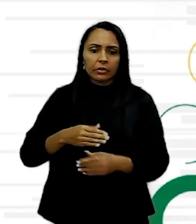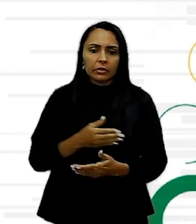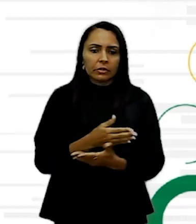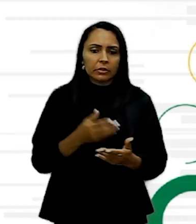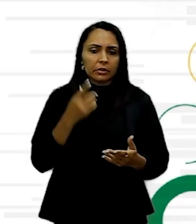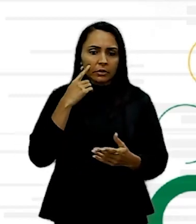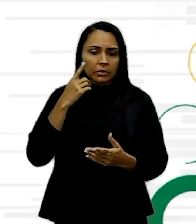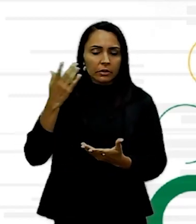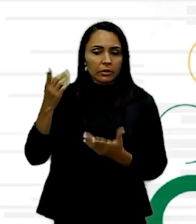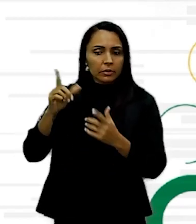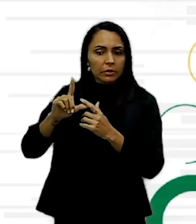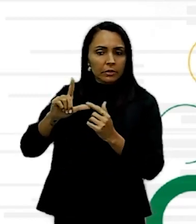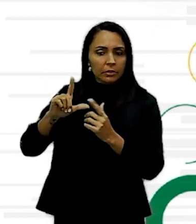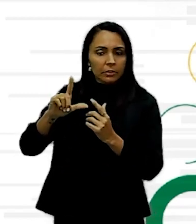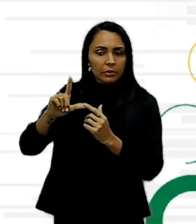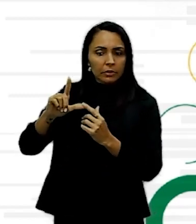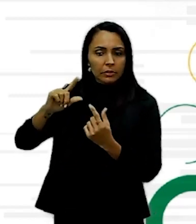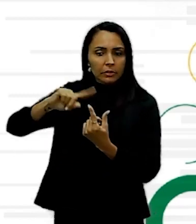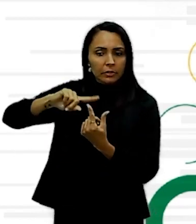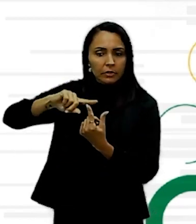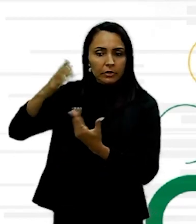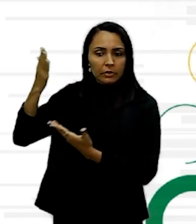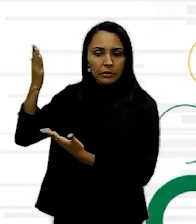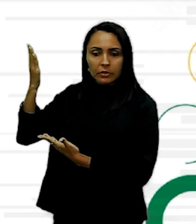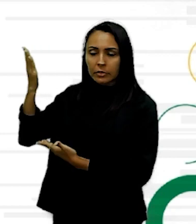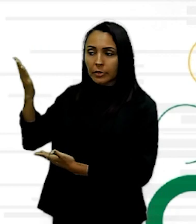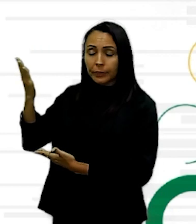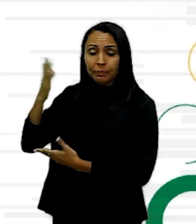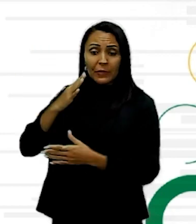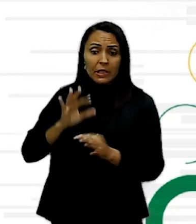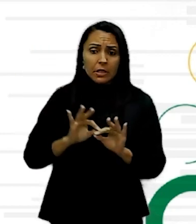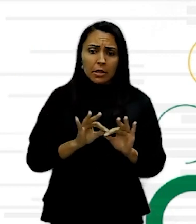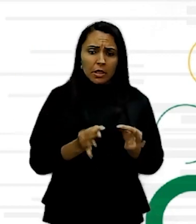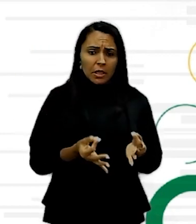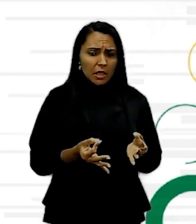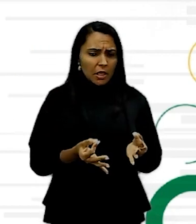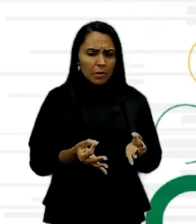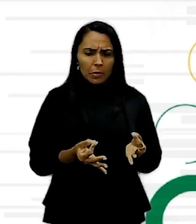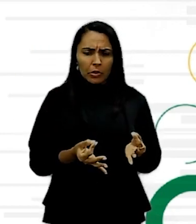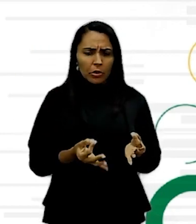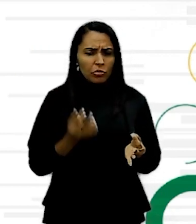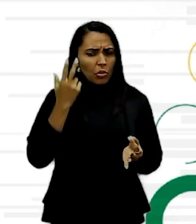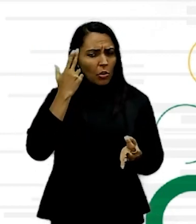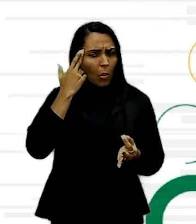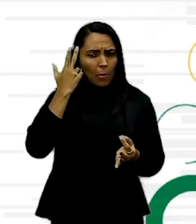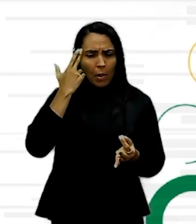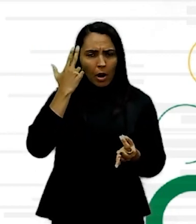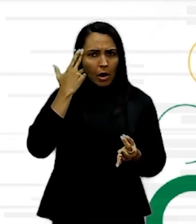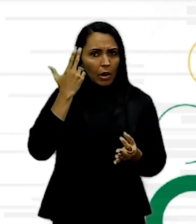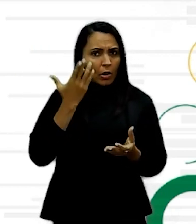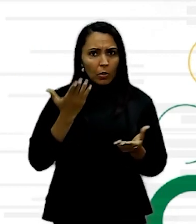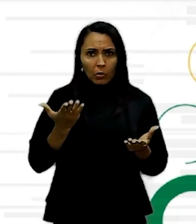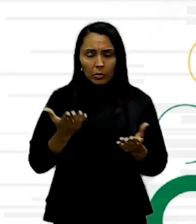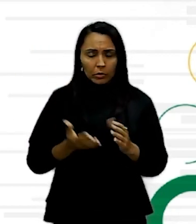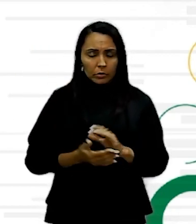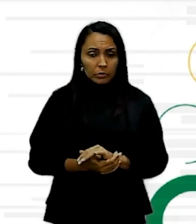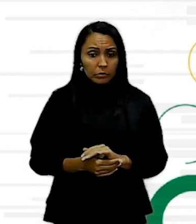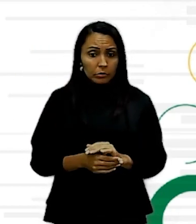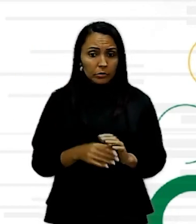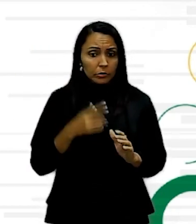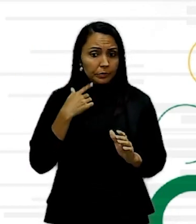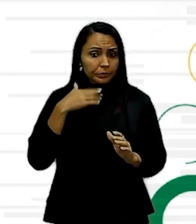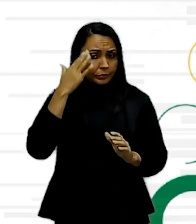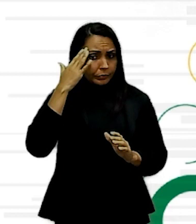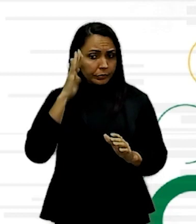fontes aqui Mais sóbria Mais simples Não tão enfeitada Não sei se vocês estão familiarizados Com o conceito